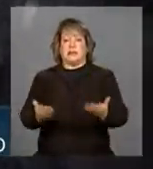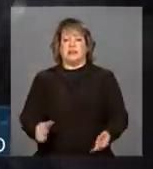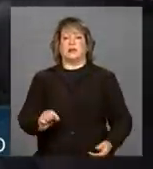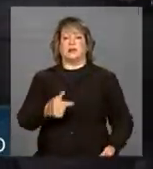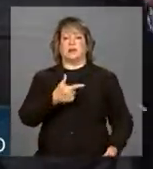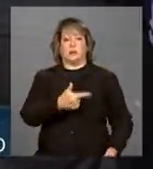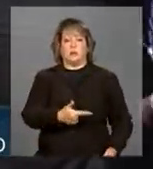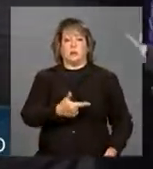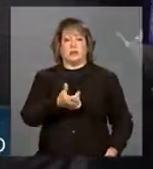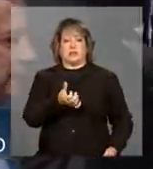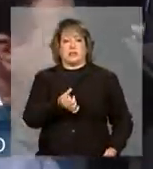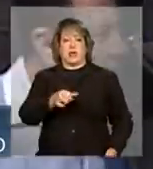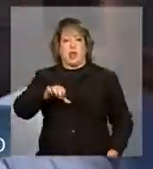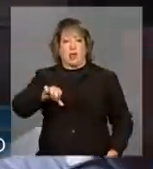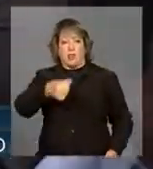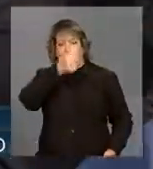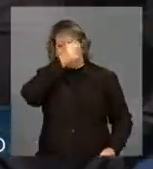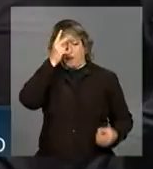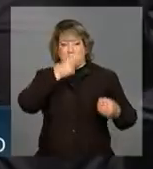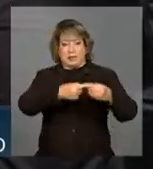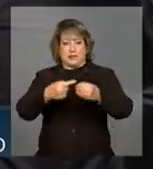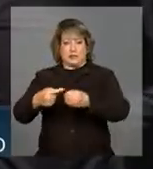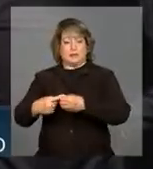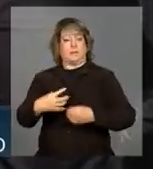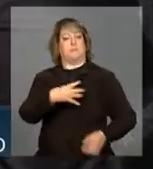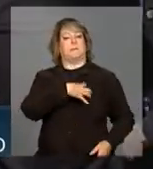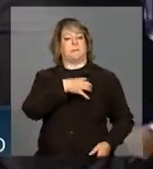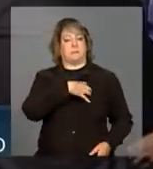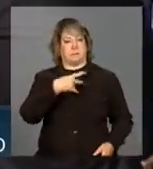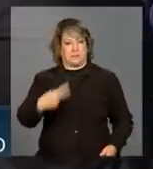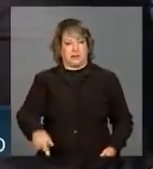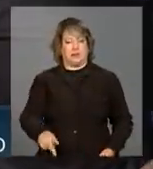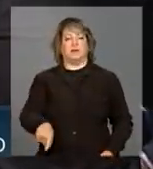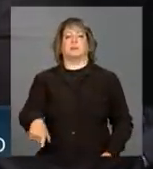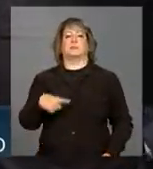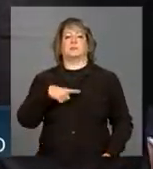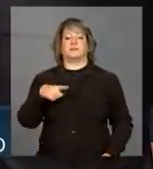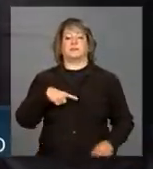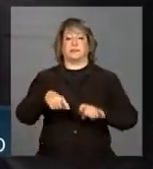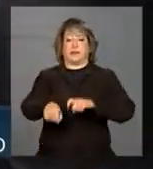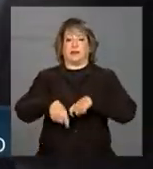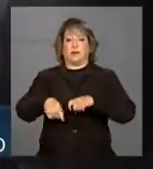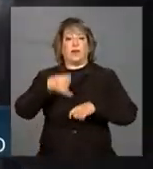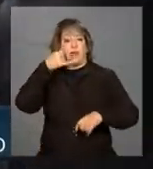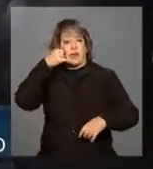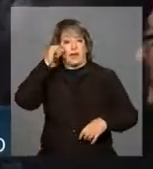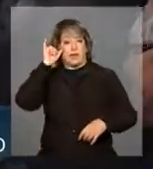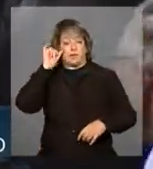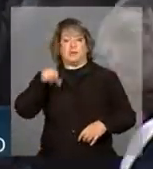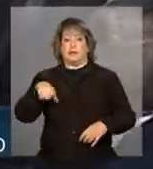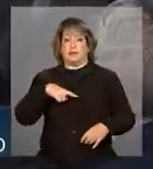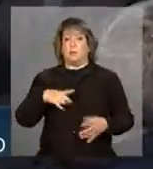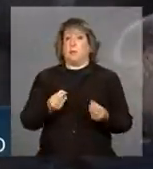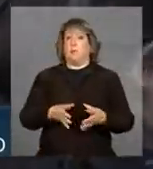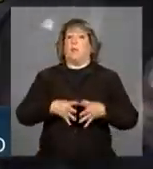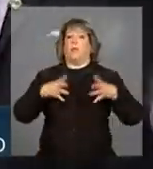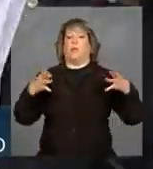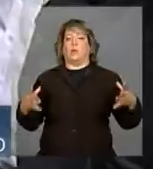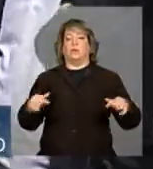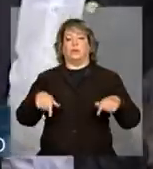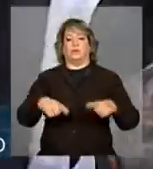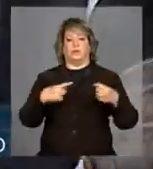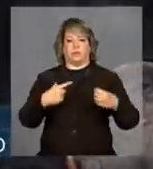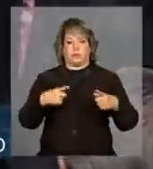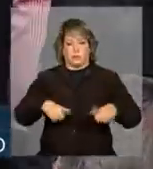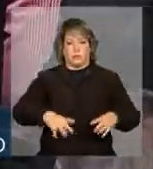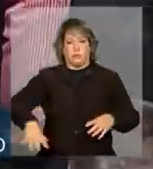269 municípios baianos. Agricultura e a pecuária são atividades de grande relevância na economia dos